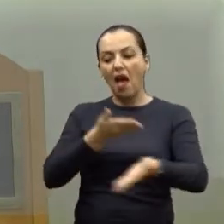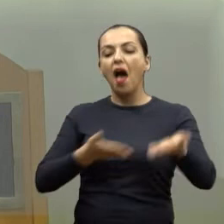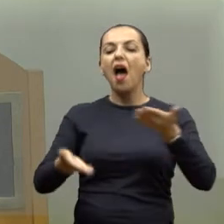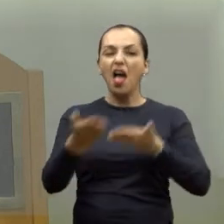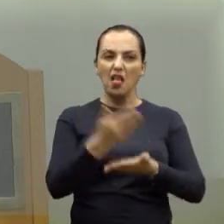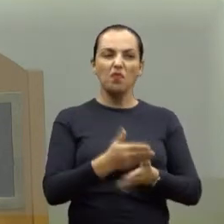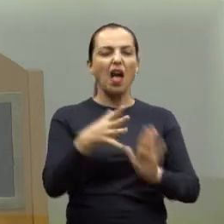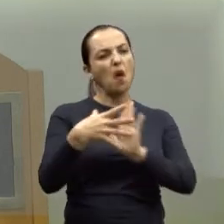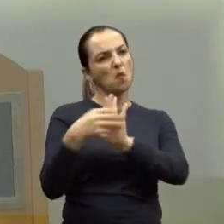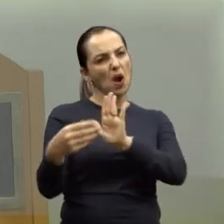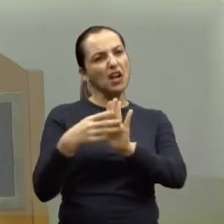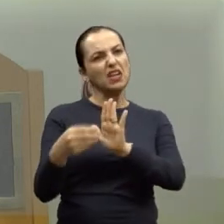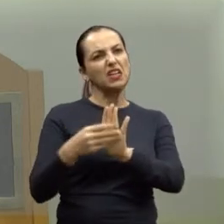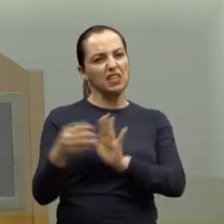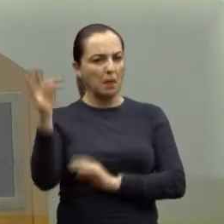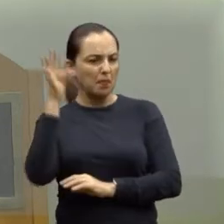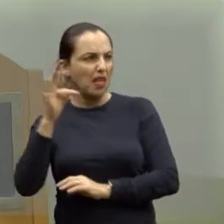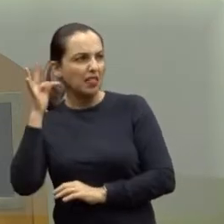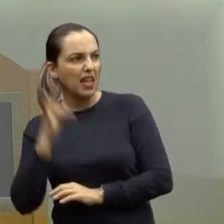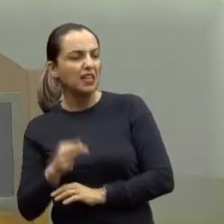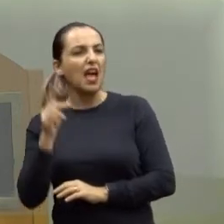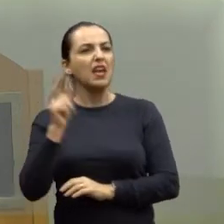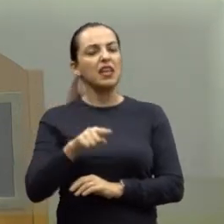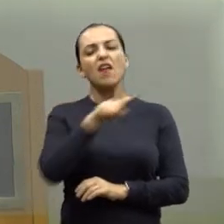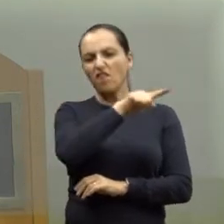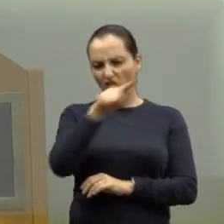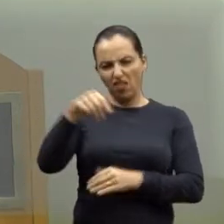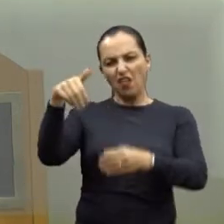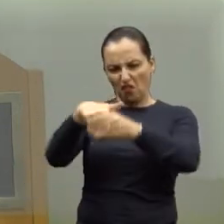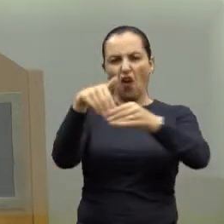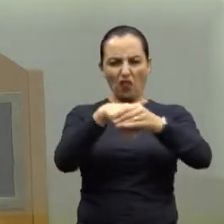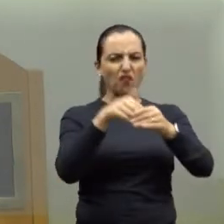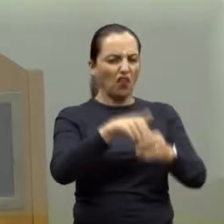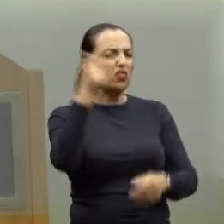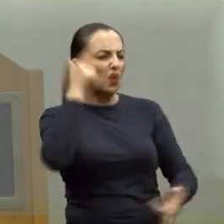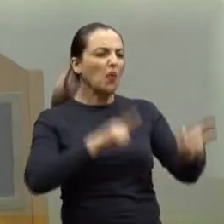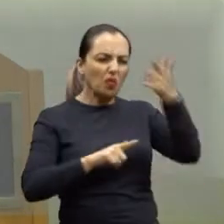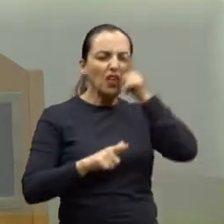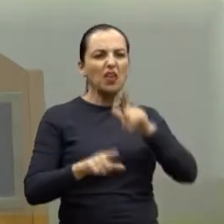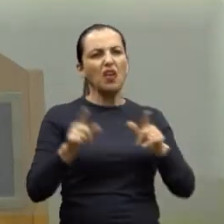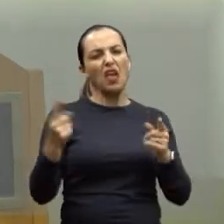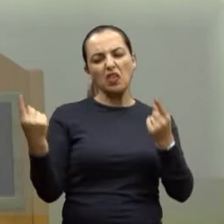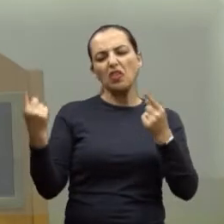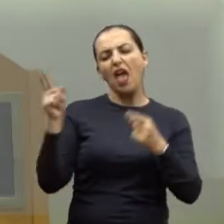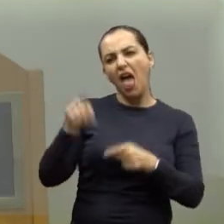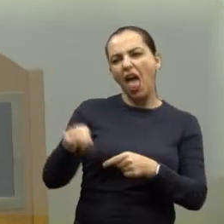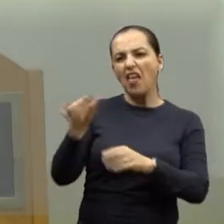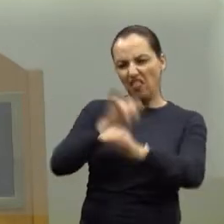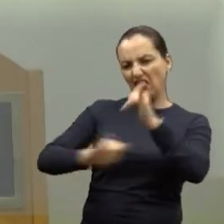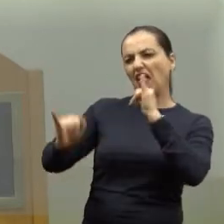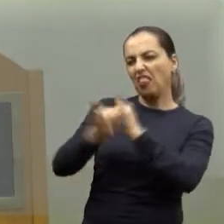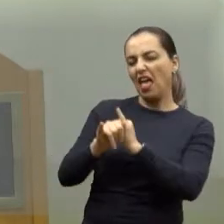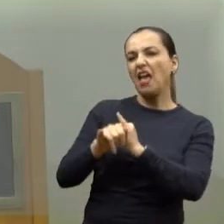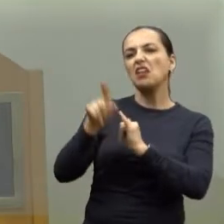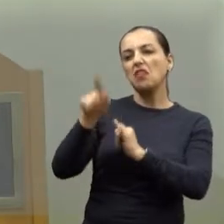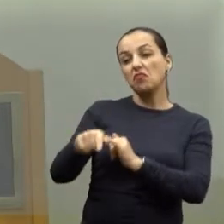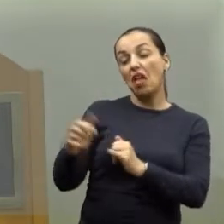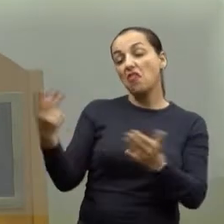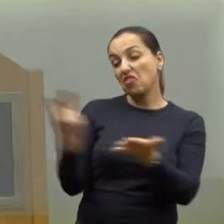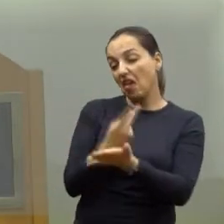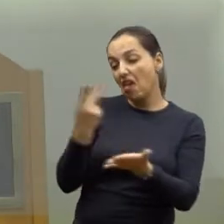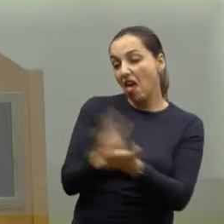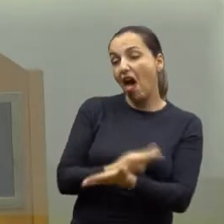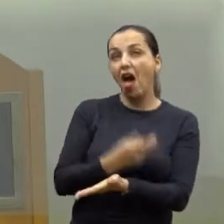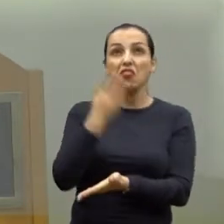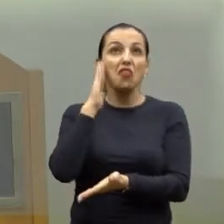na rua. Segue o exemplo da Marcia e da Tainara, que eu garanto que vocês vão ter bastante voto, ao invés de ficar depois na internet falando que foi fraude, não